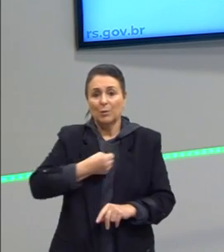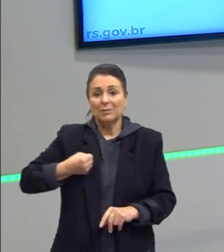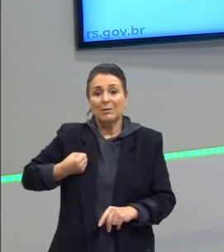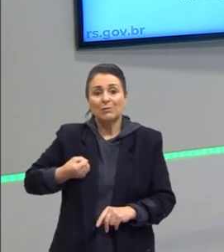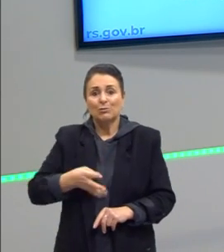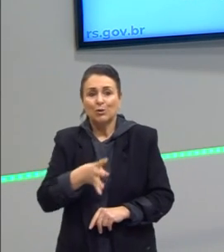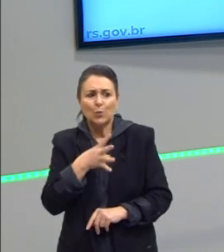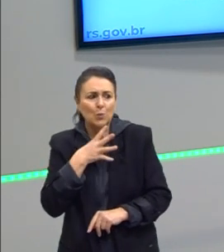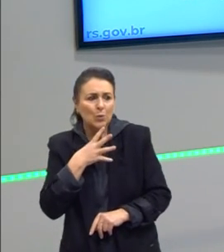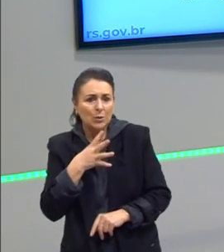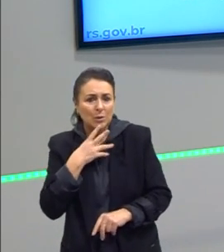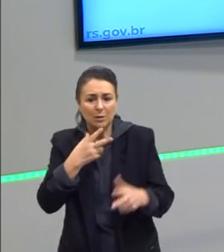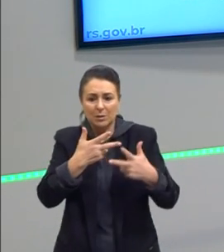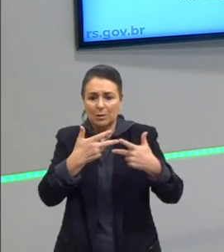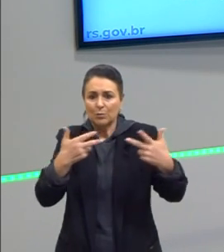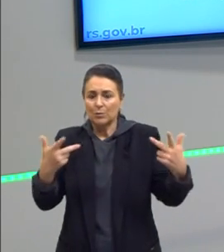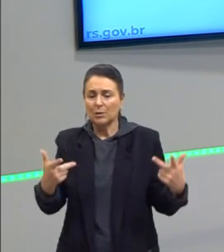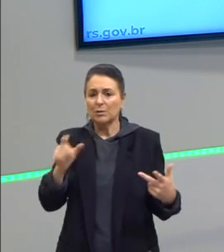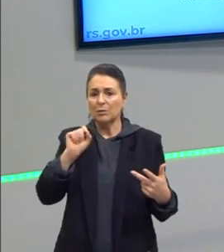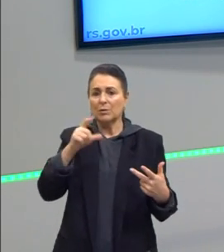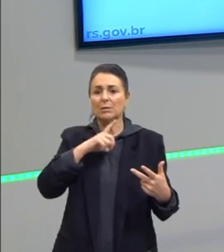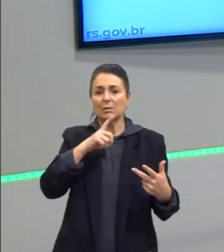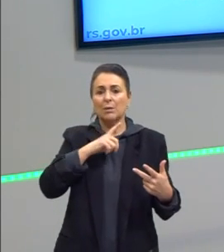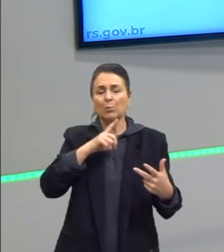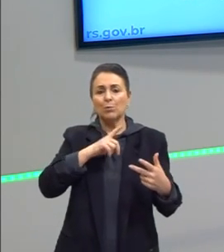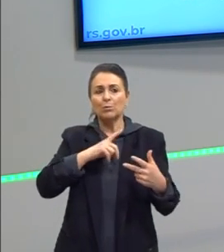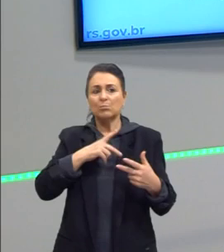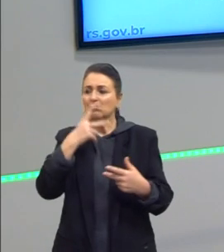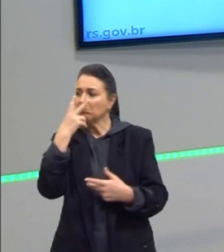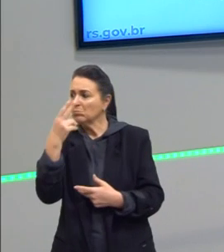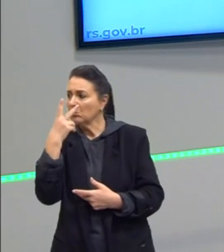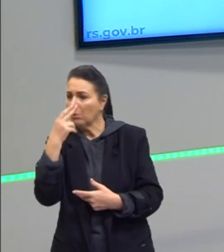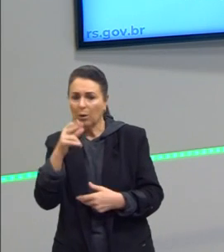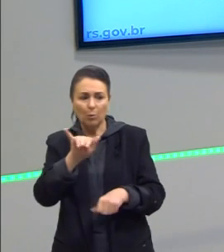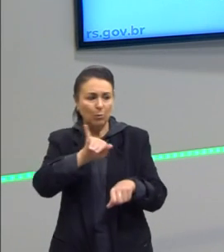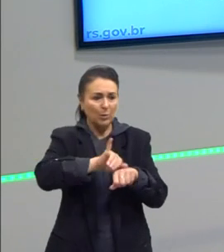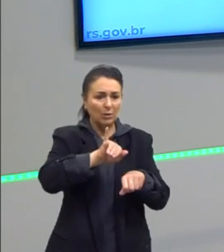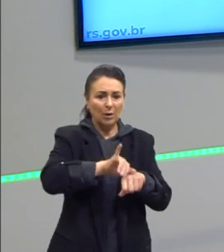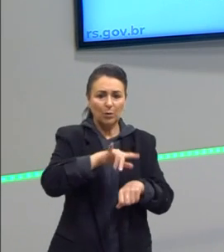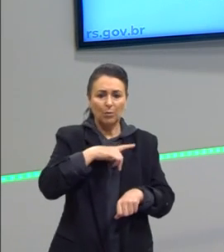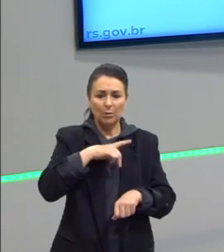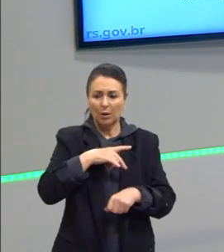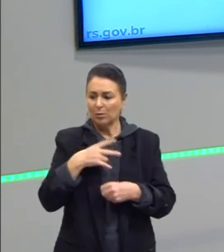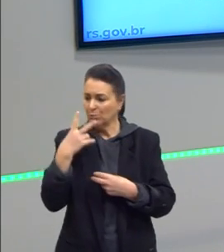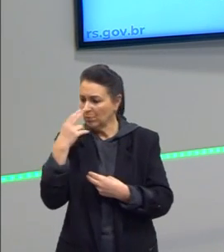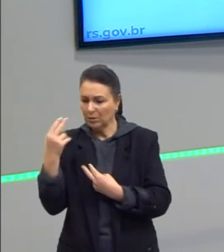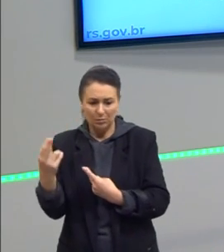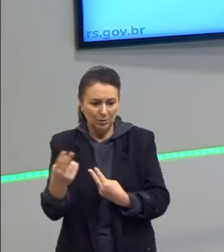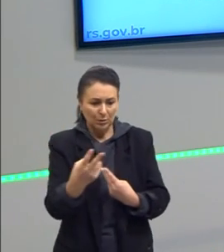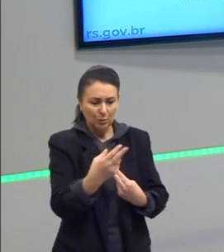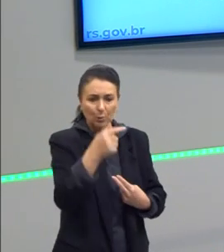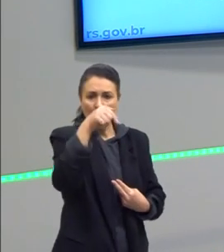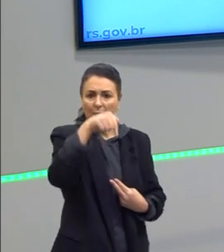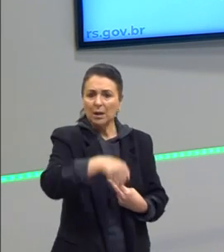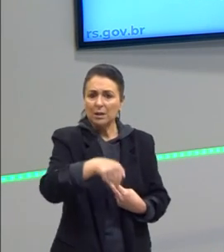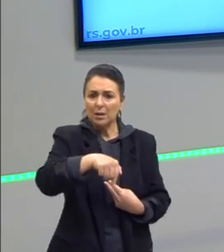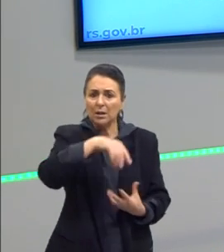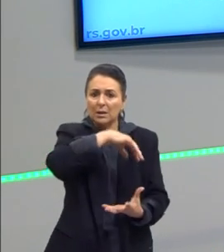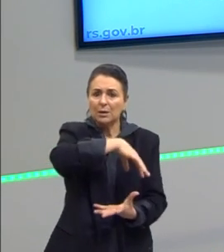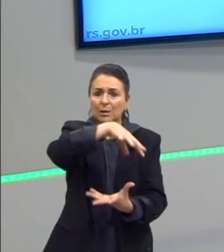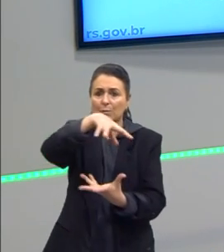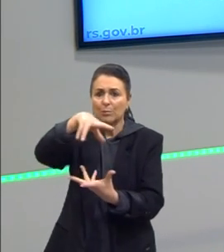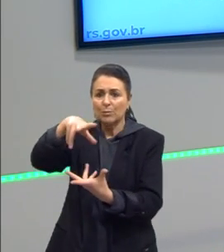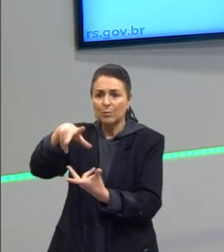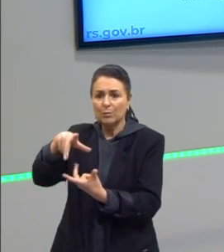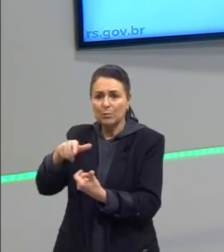as substâncias, o que nós temos em comum, o que os objetos têm em comum, aqui nesse mundo mesmo, que é a causa primeira. Ele